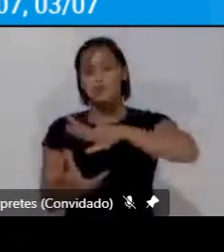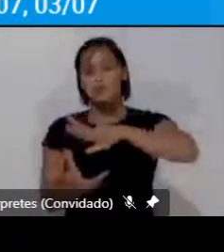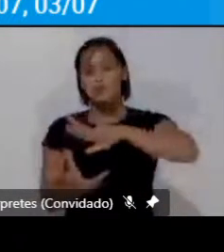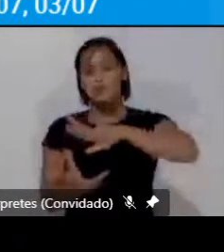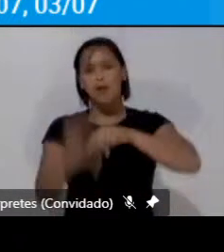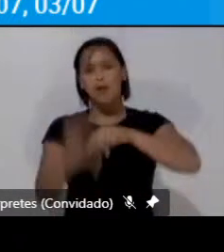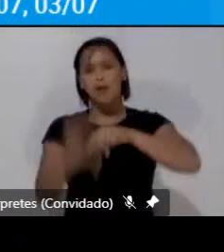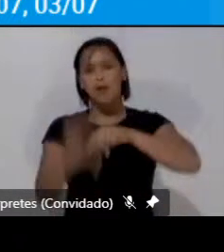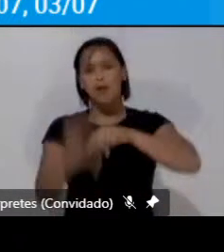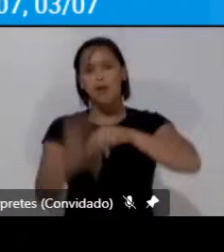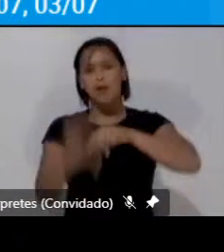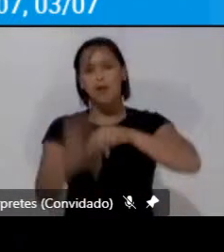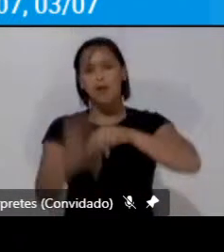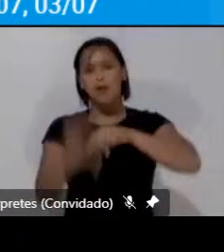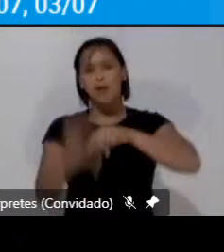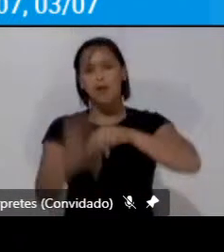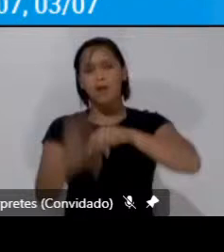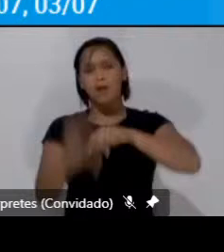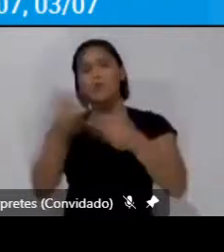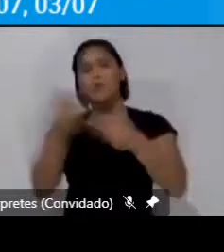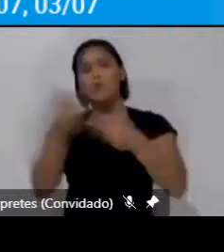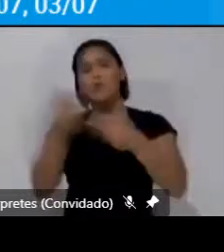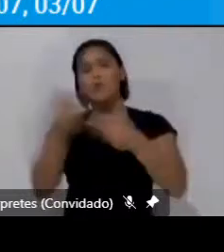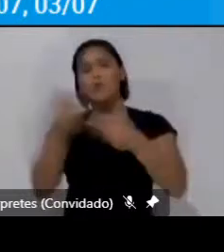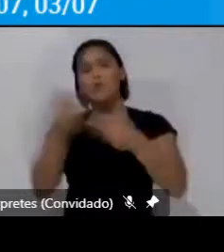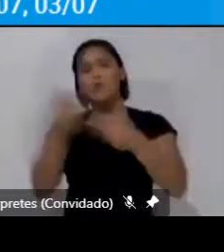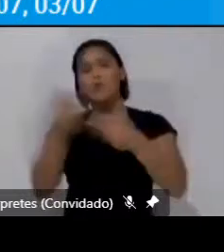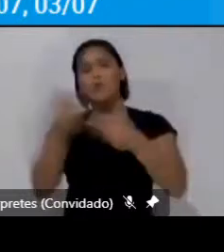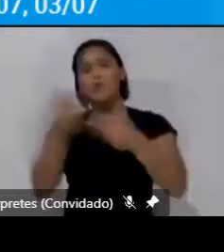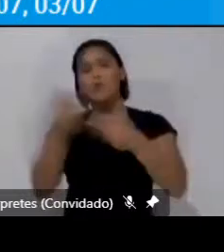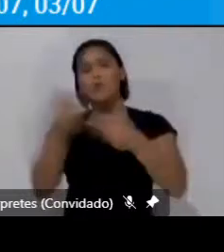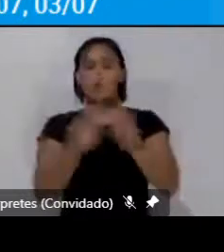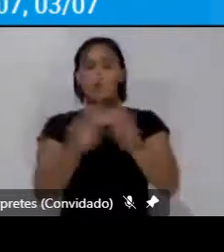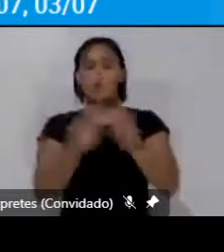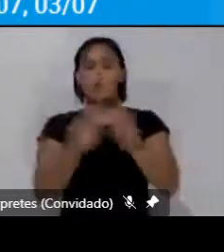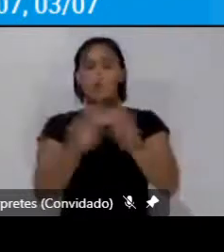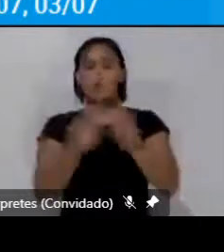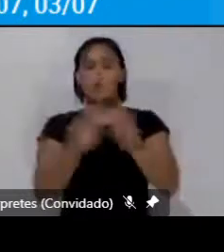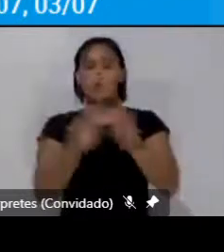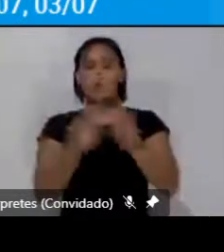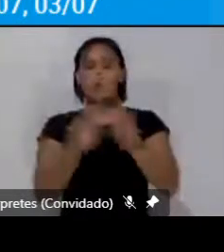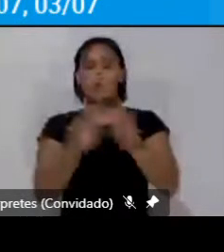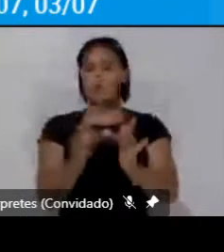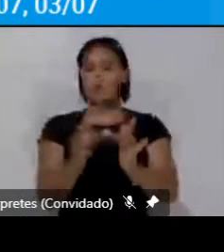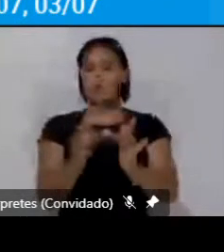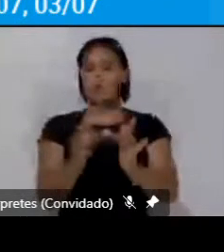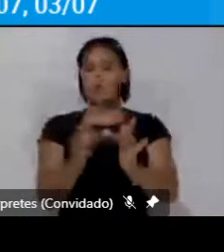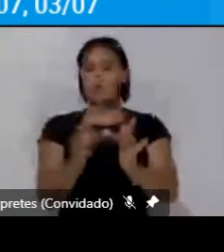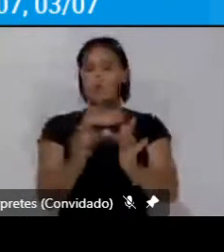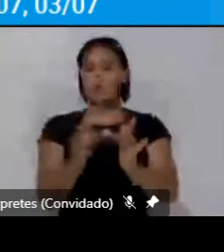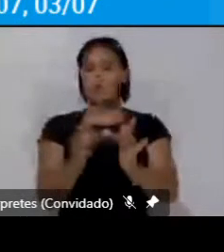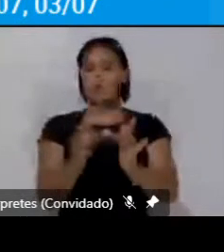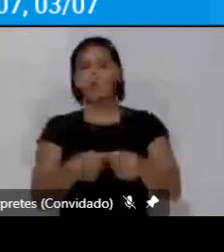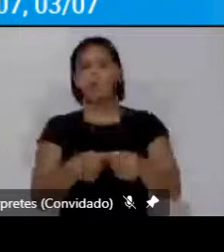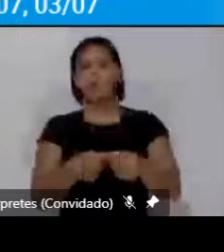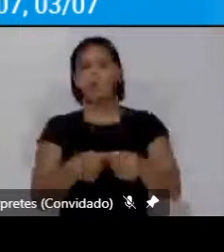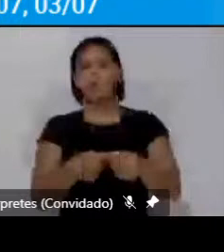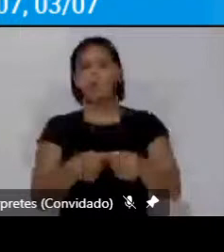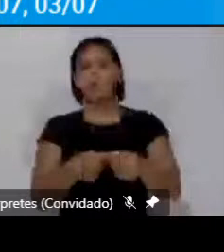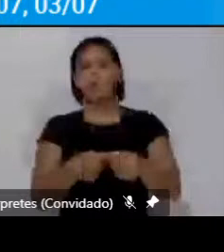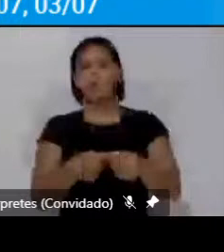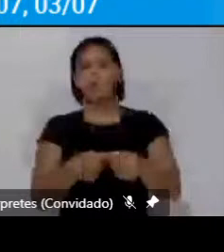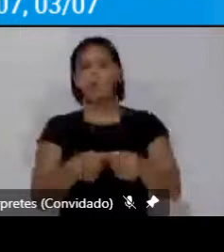vão estar primeiro intimamente conectados esse mundo urbano que nos conecta tão